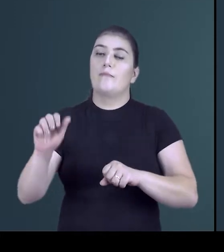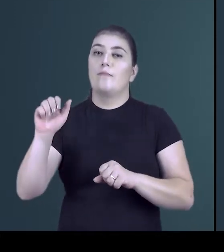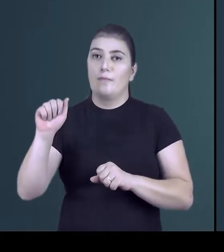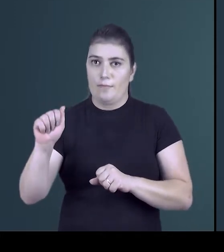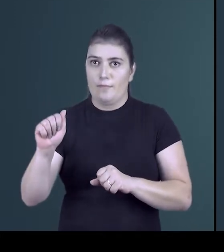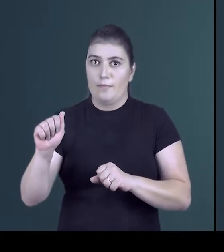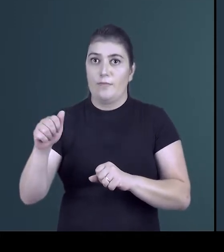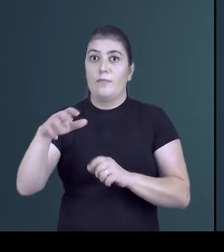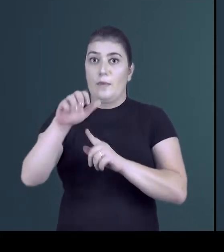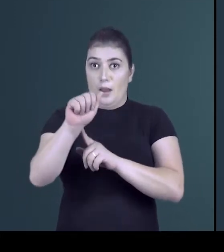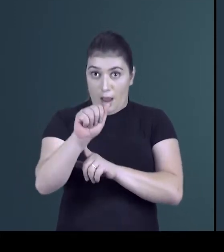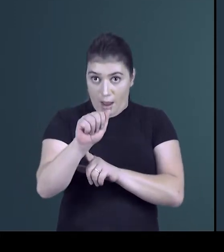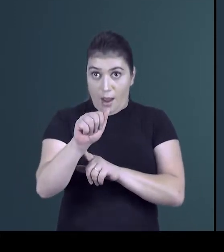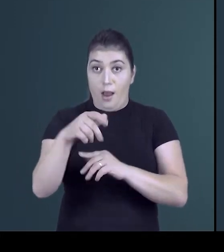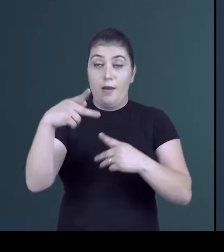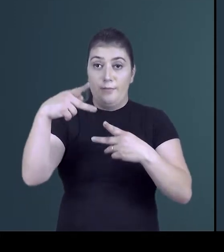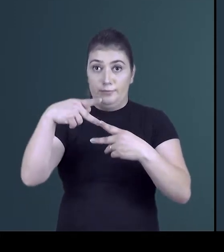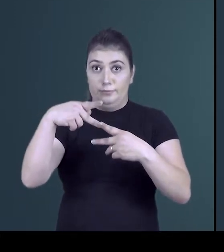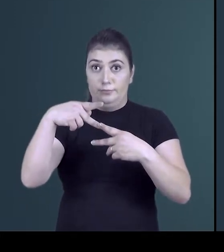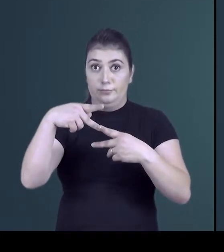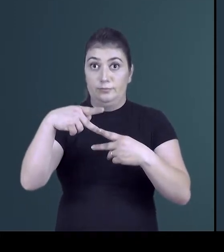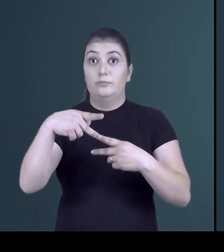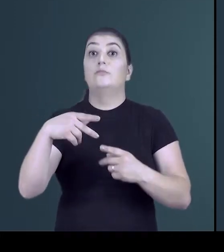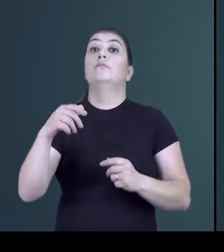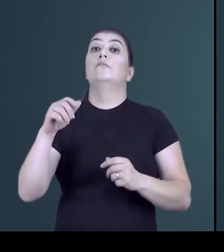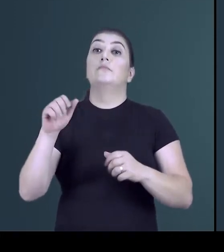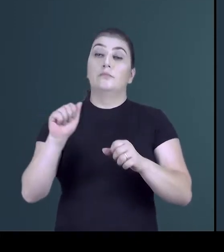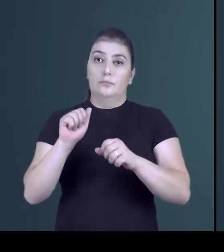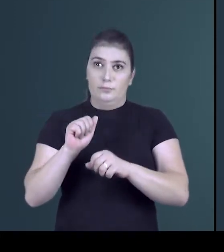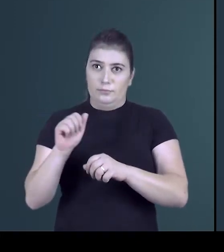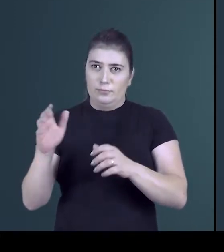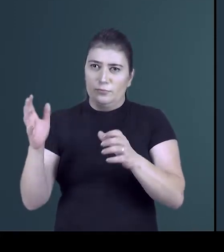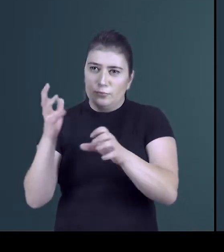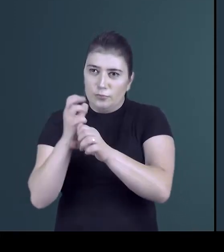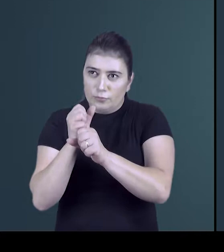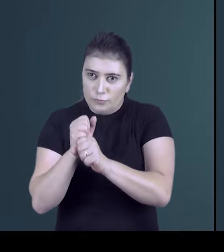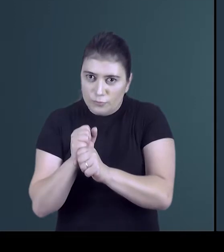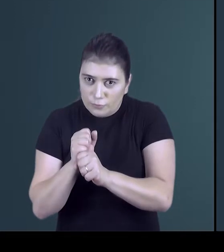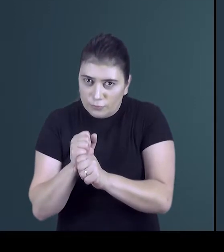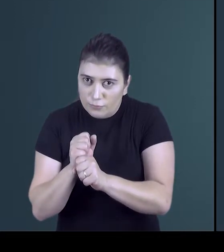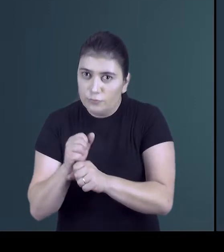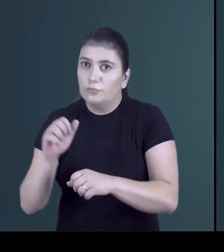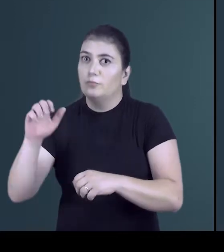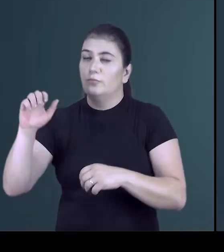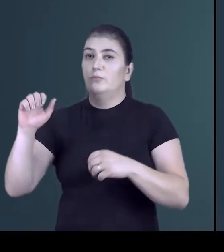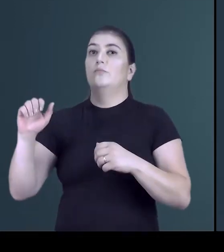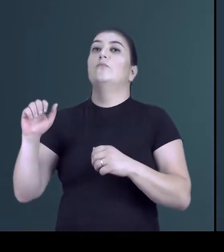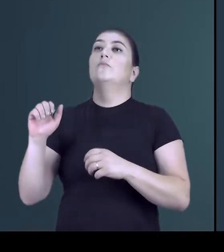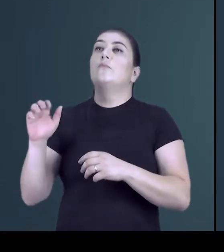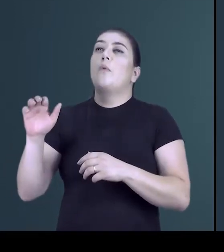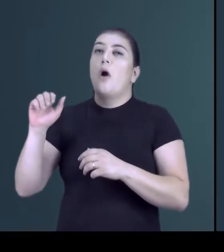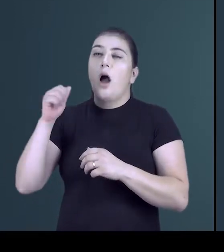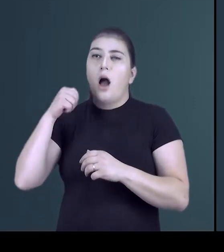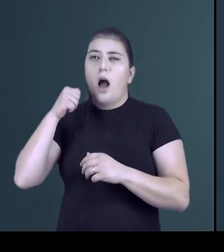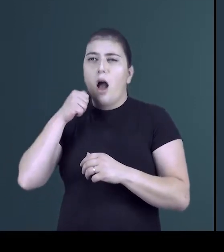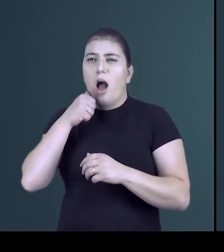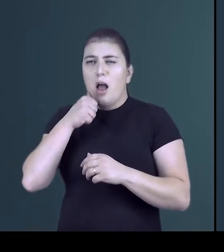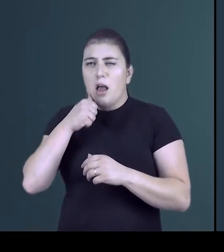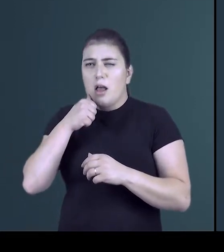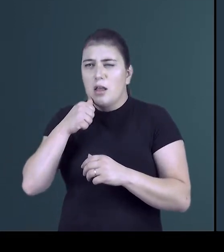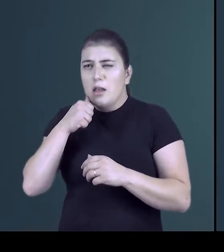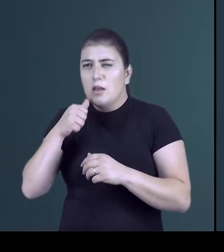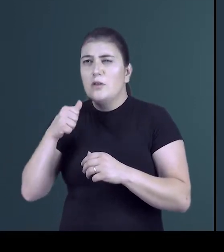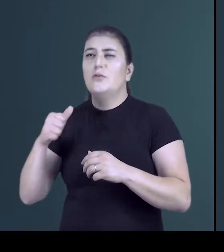soma deste A, preposição, exigida pelo advérbio, e a soma deste A, exigida pelo substantivo feminino, essa